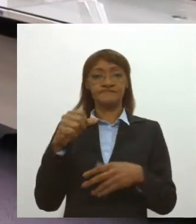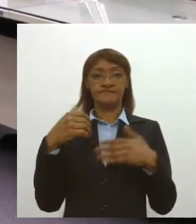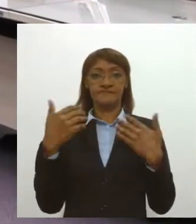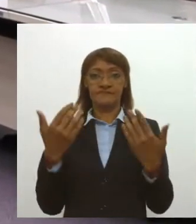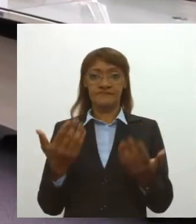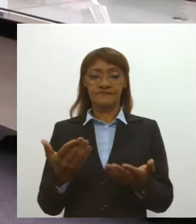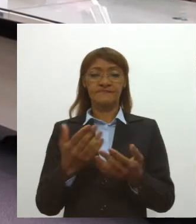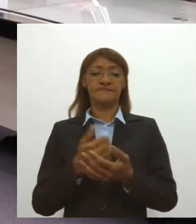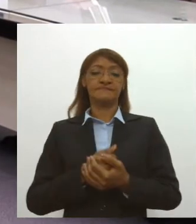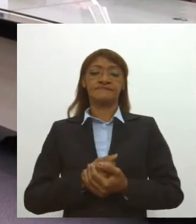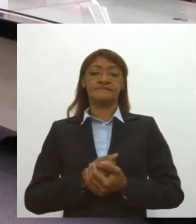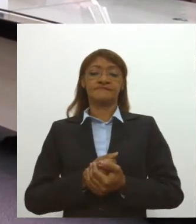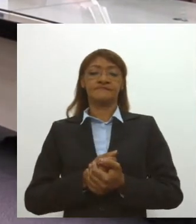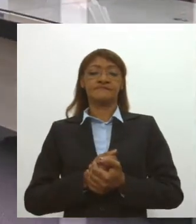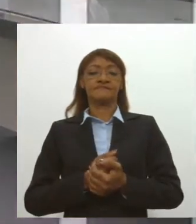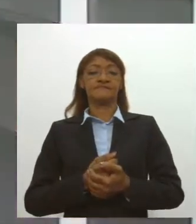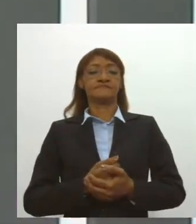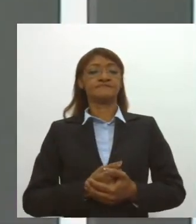dia 8 de março.